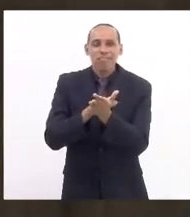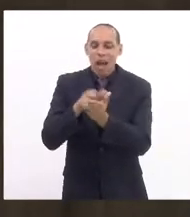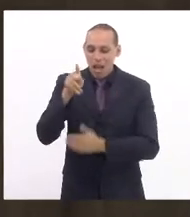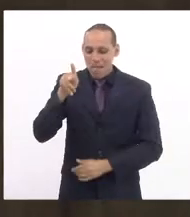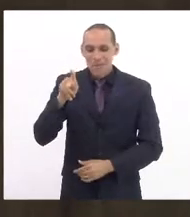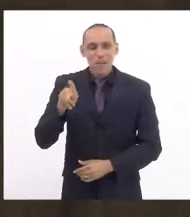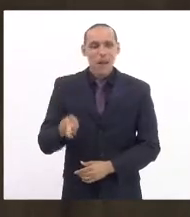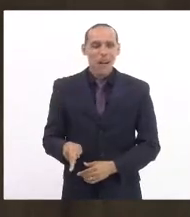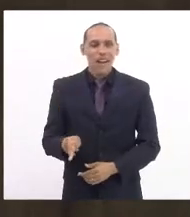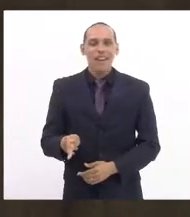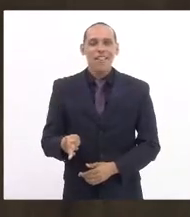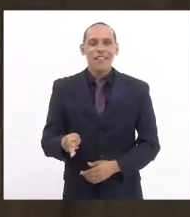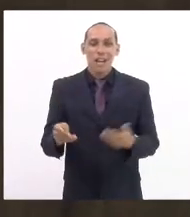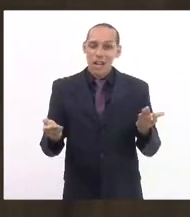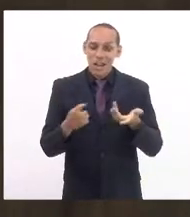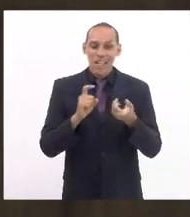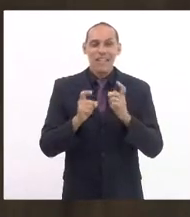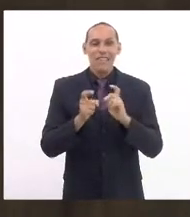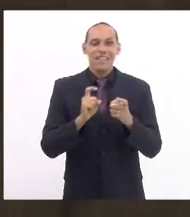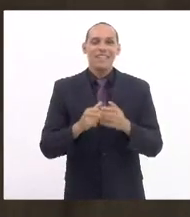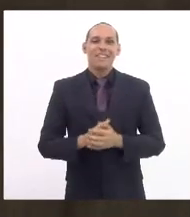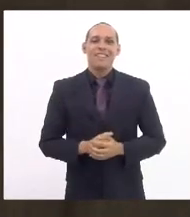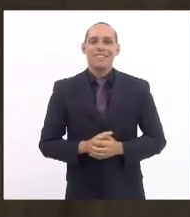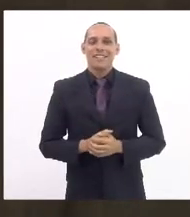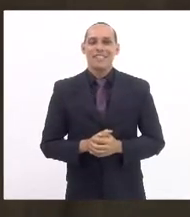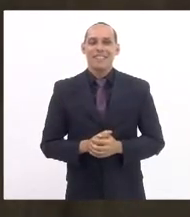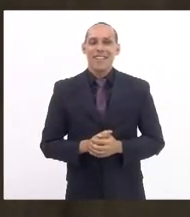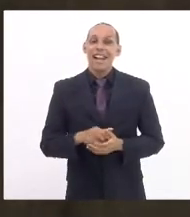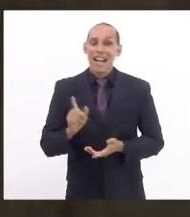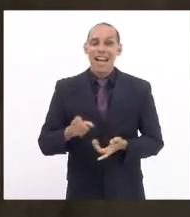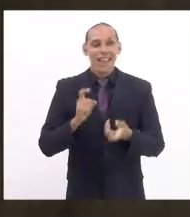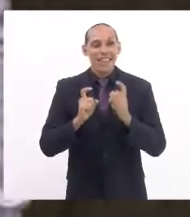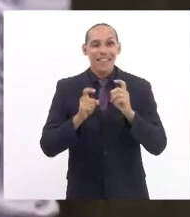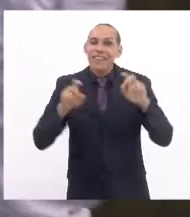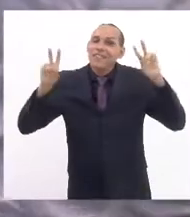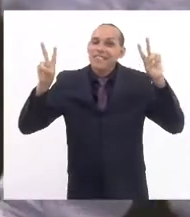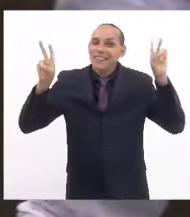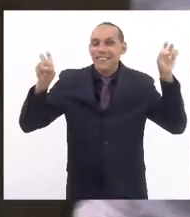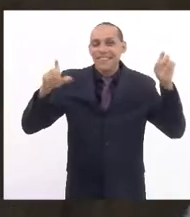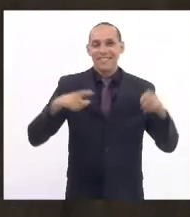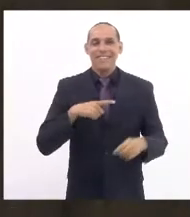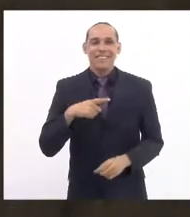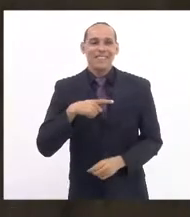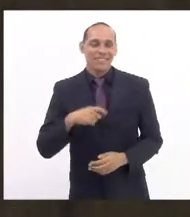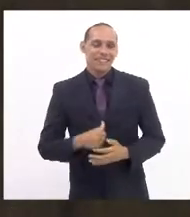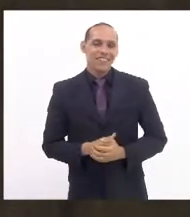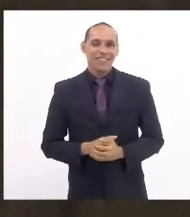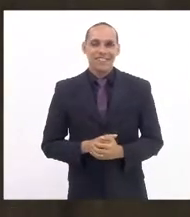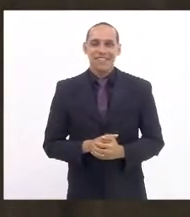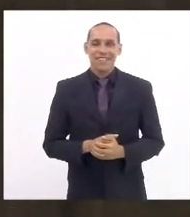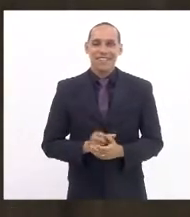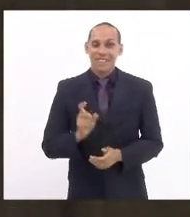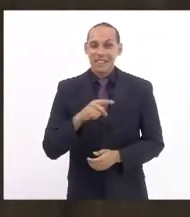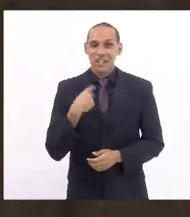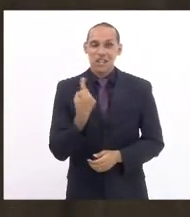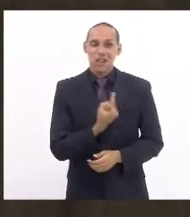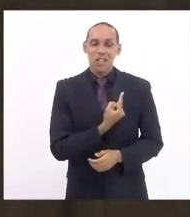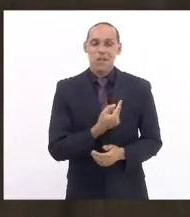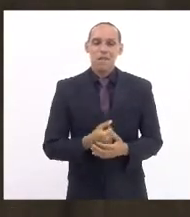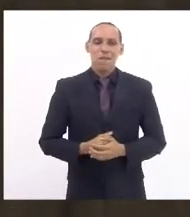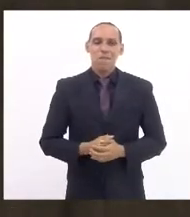presidência dessa sessão de hoje, que é uma sessão temática, não é, Tia Ju? Desde que a gente